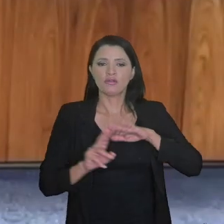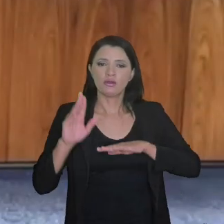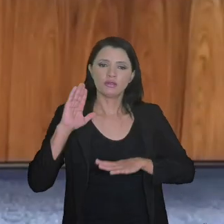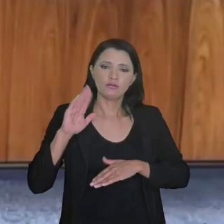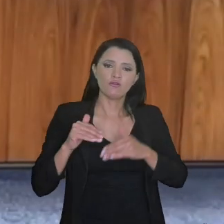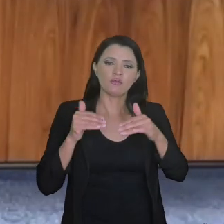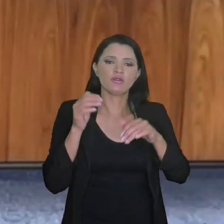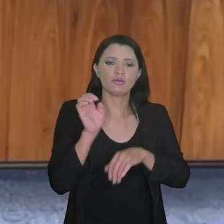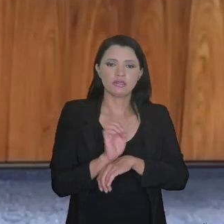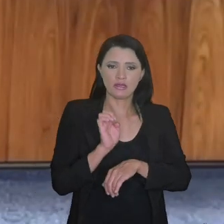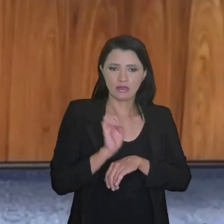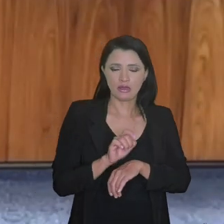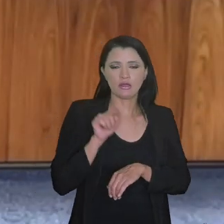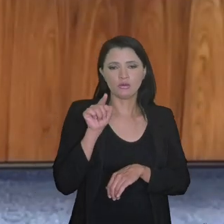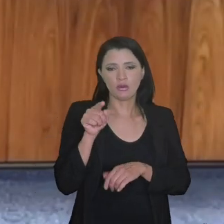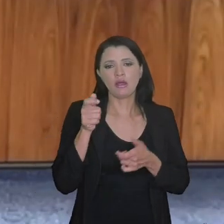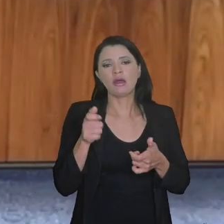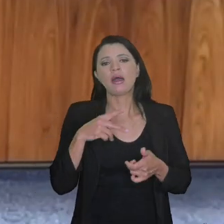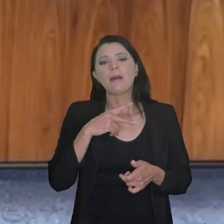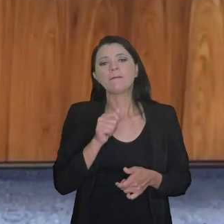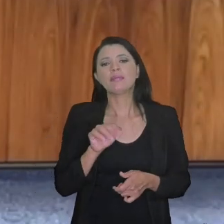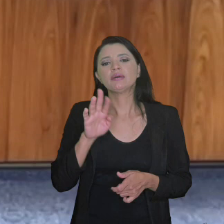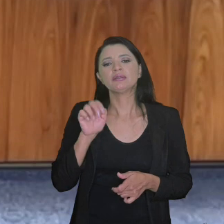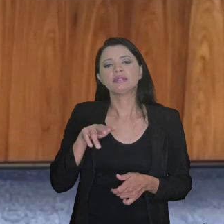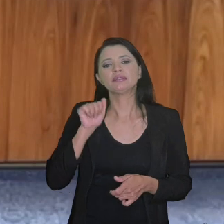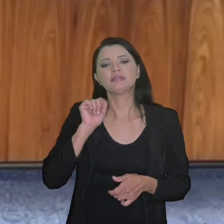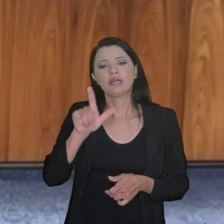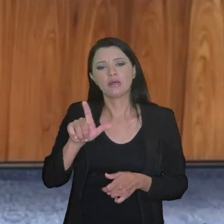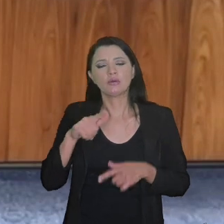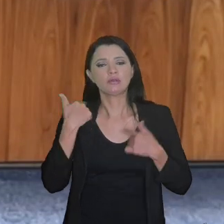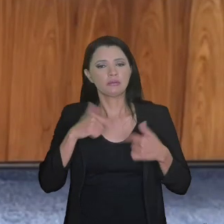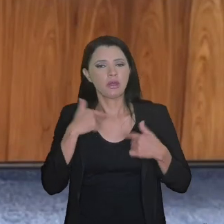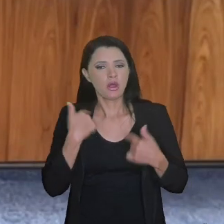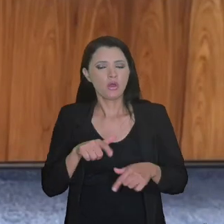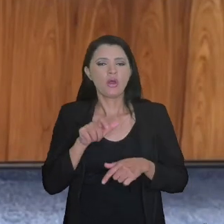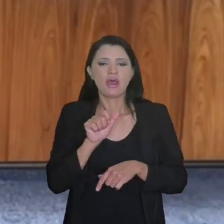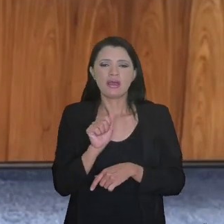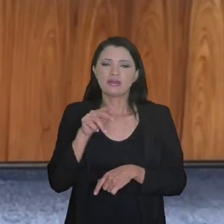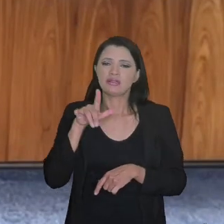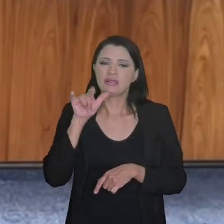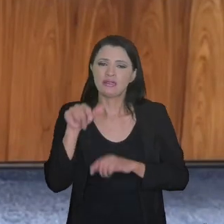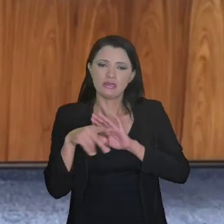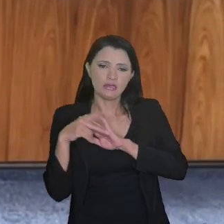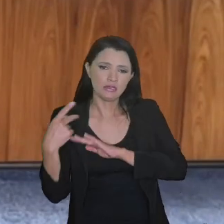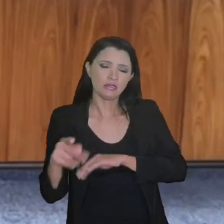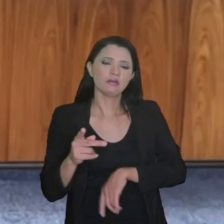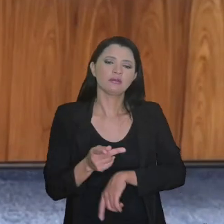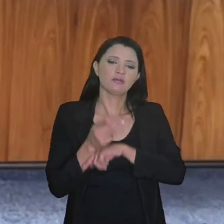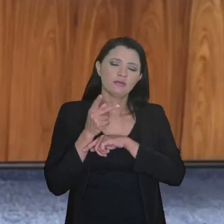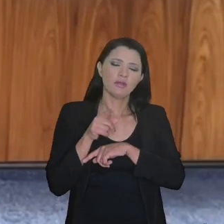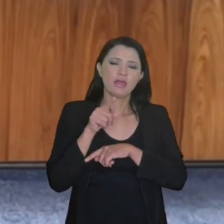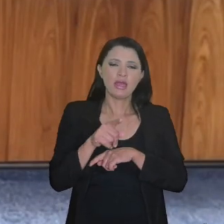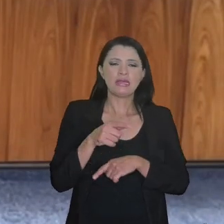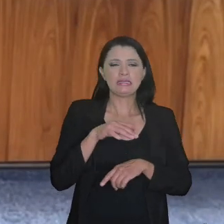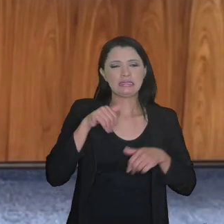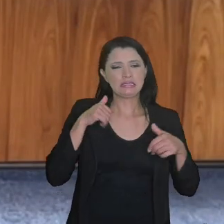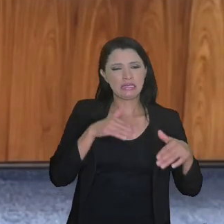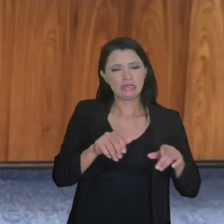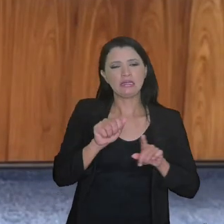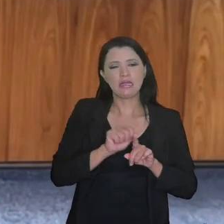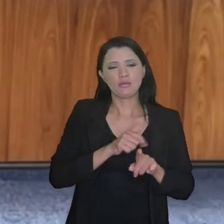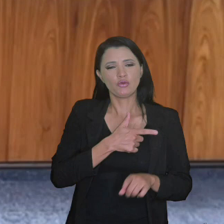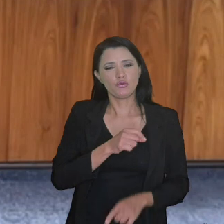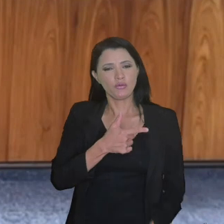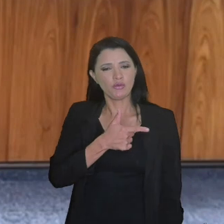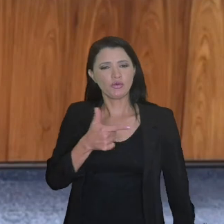de Estado pela Unider, Universidade para o Desenvolvimento de Estado da região do Pantanal. Ela exerceu as funções de analista processual do Ministério Federal no período